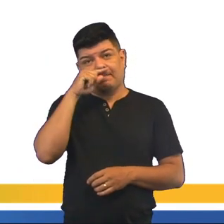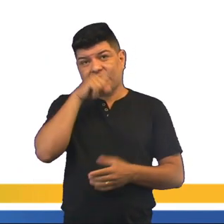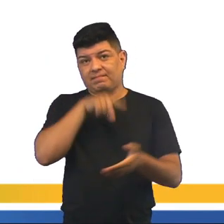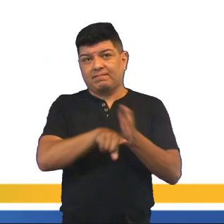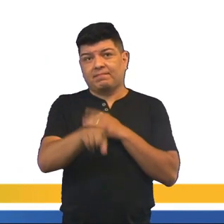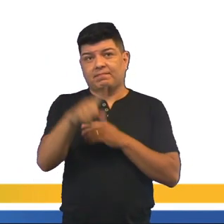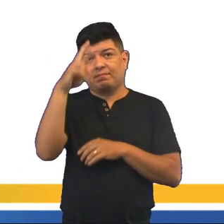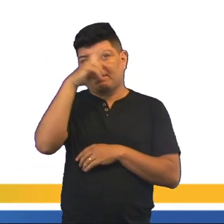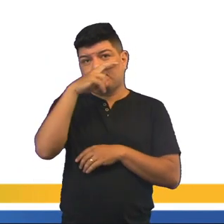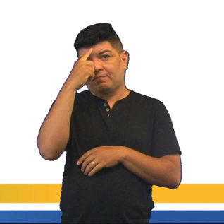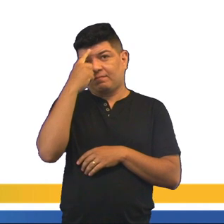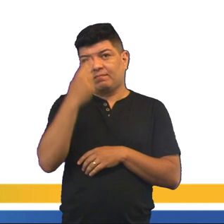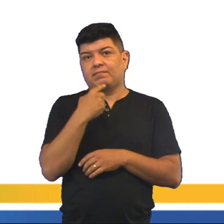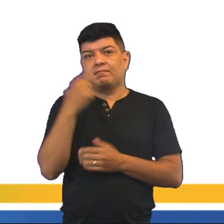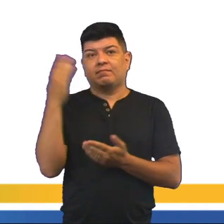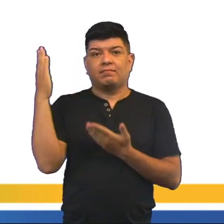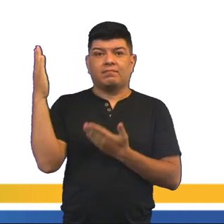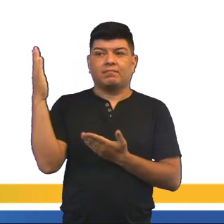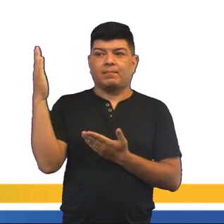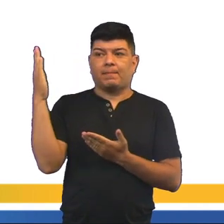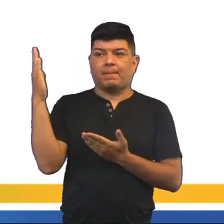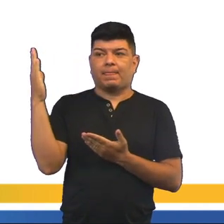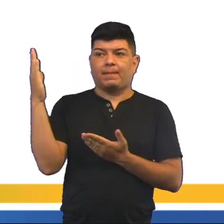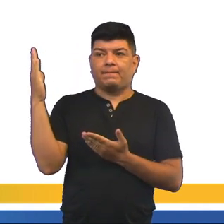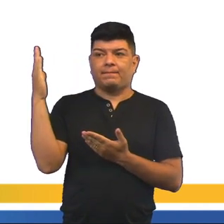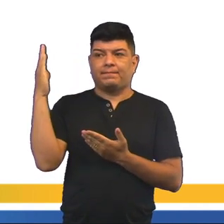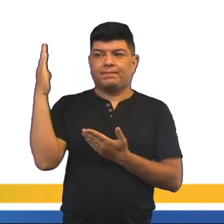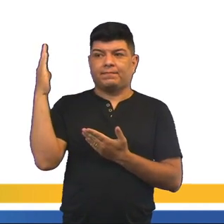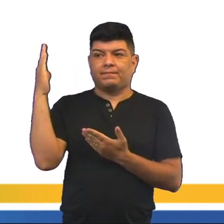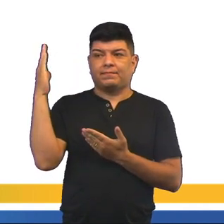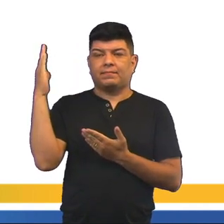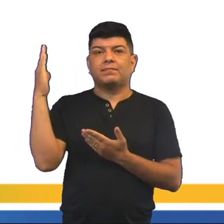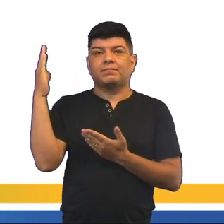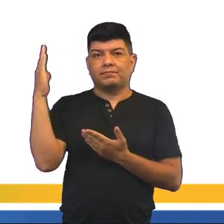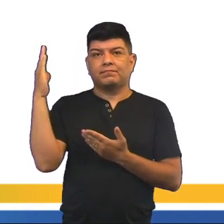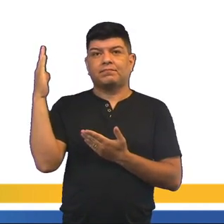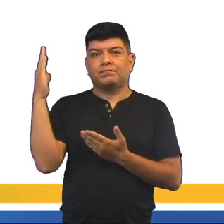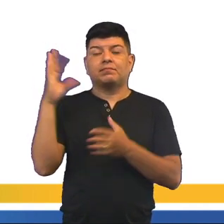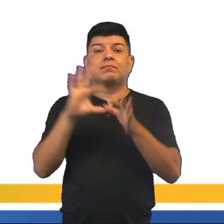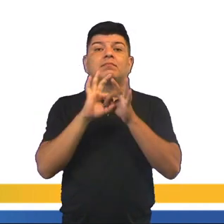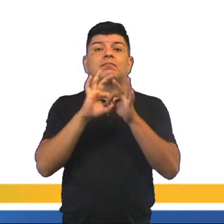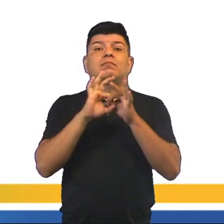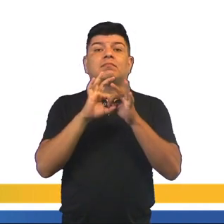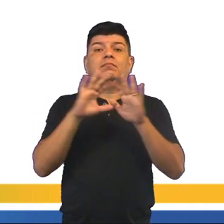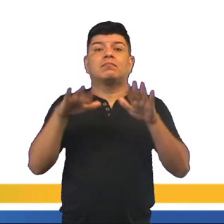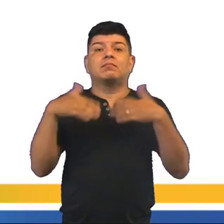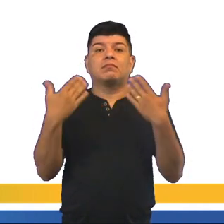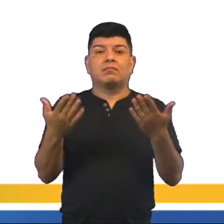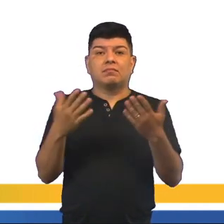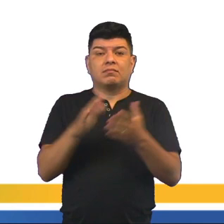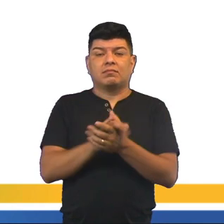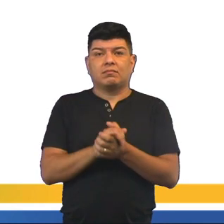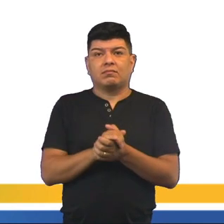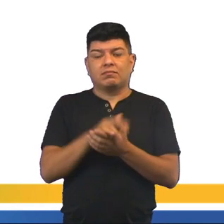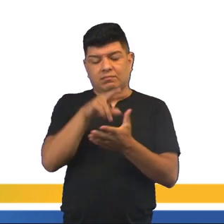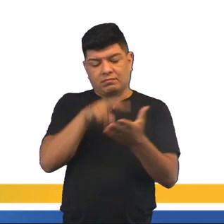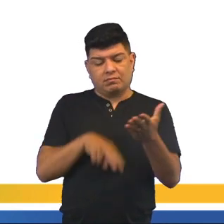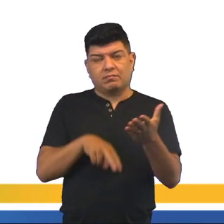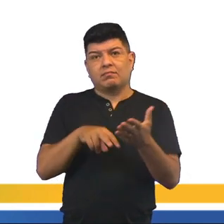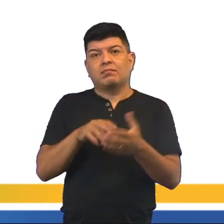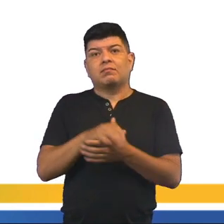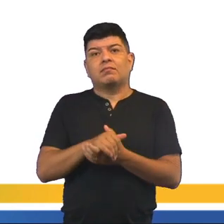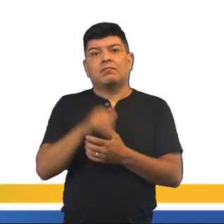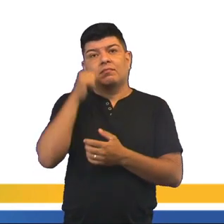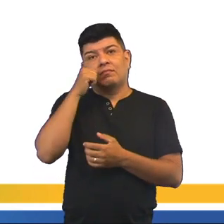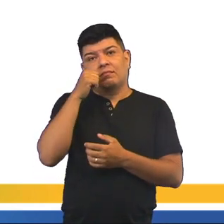questão, observe a imagem, o conteúdo da charge se alinha a que tipo de teoria demográfica. Vamos ler aí. Está